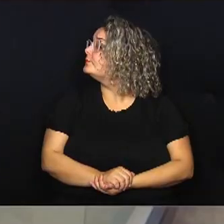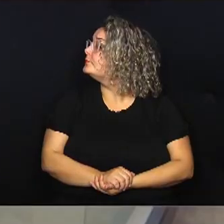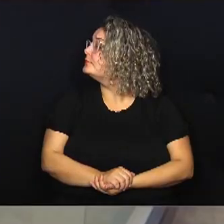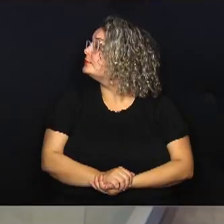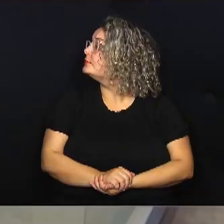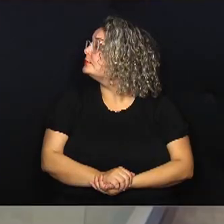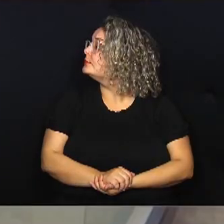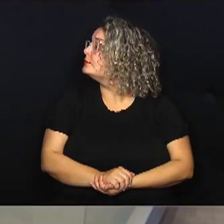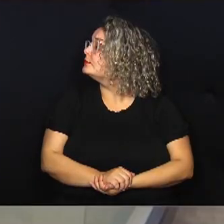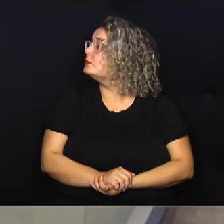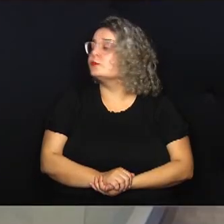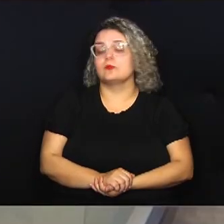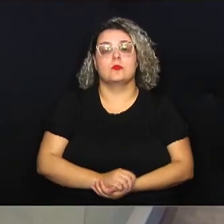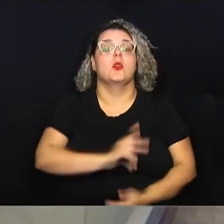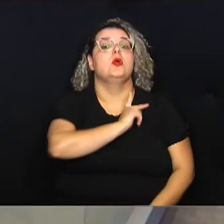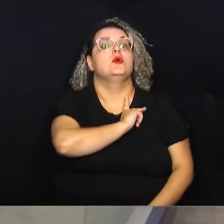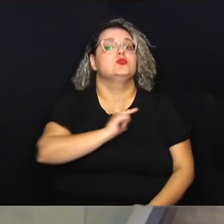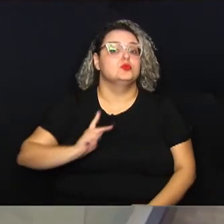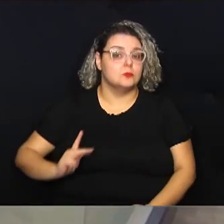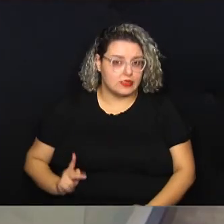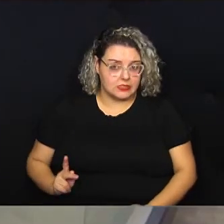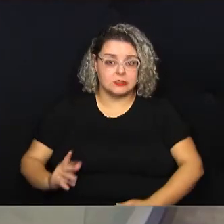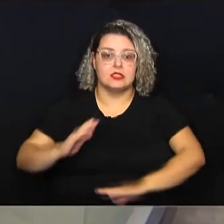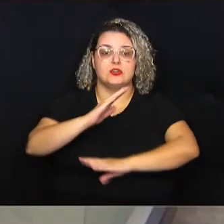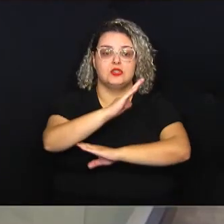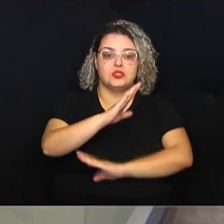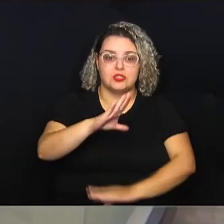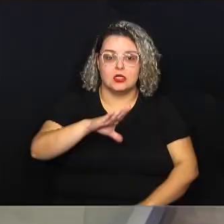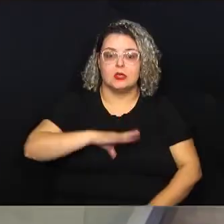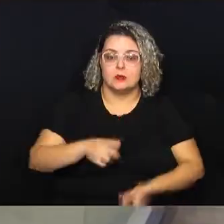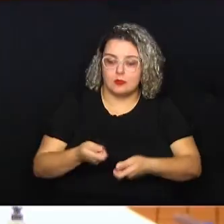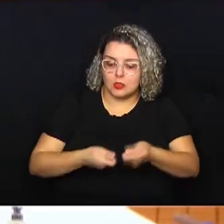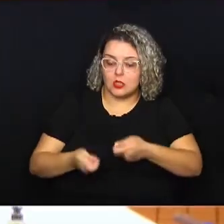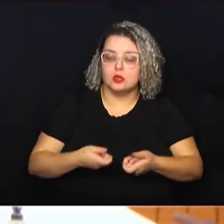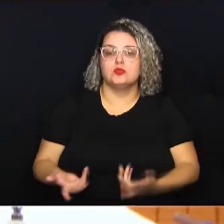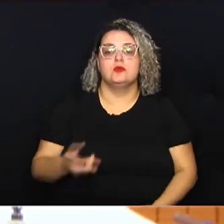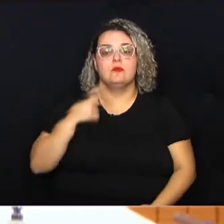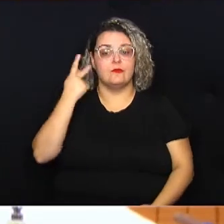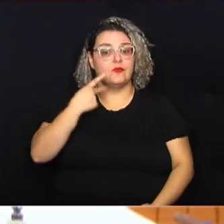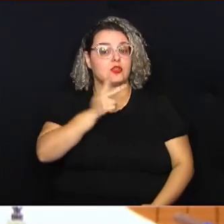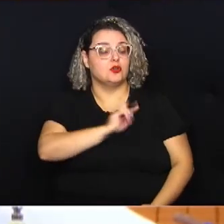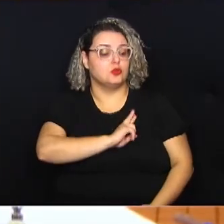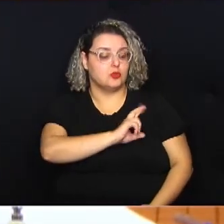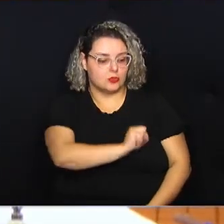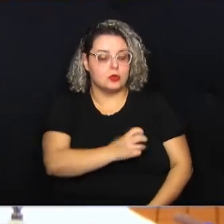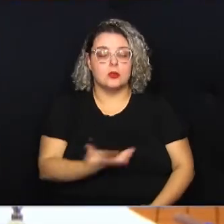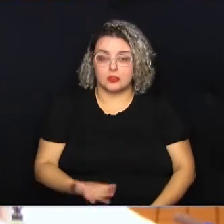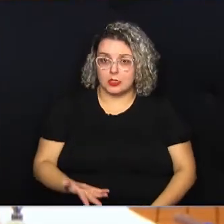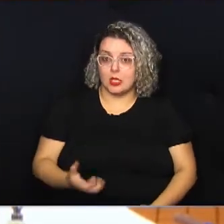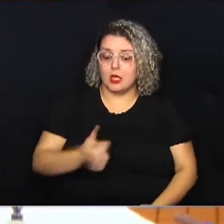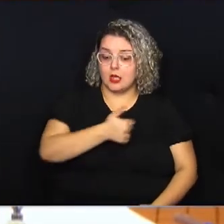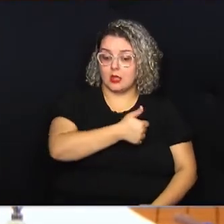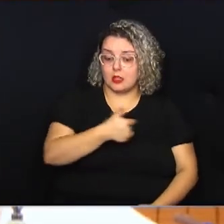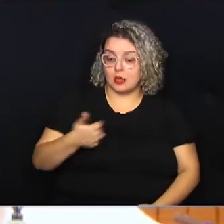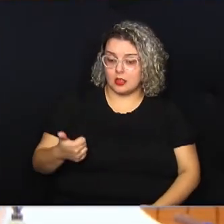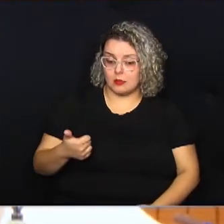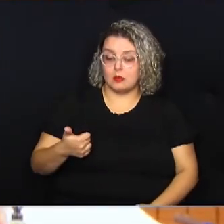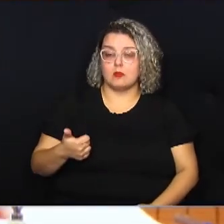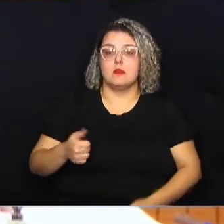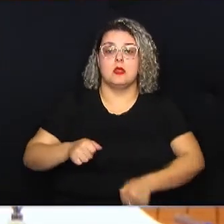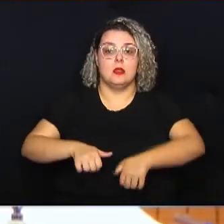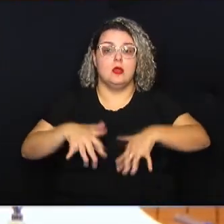Sob o comando do presidente da Câmara Municipal de Campinas, o vereador Luiz Rossini, a 11ª audiência pública